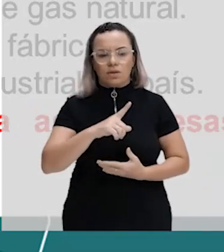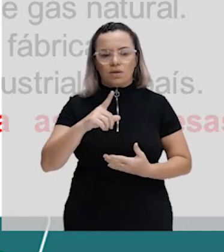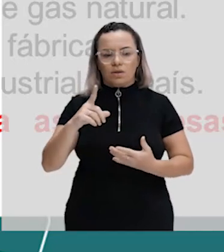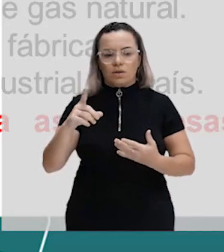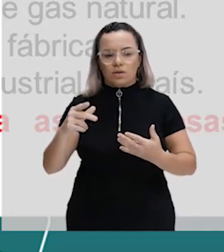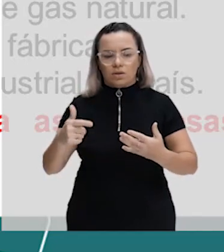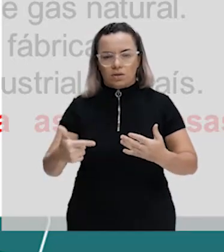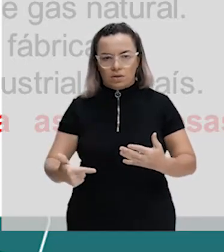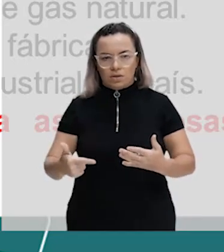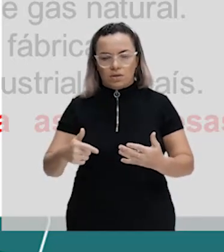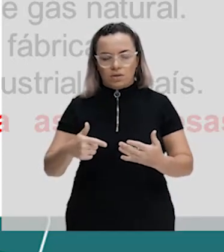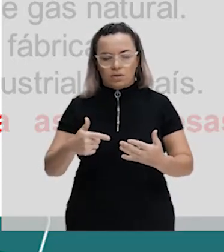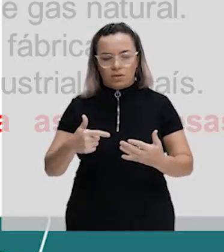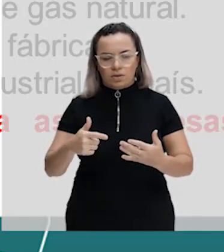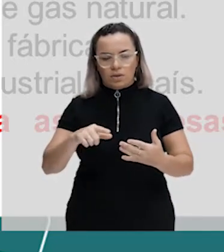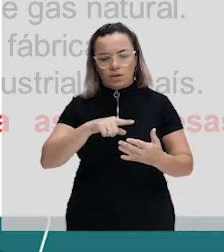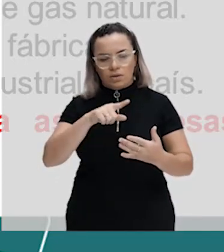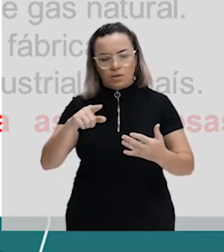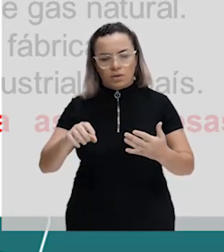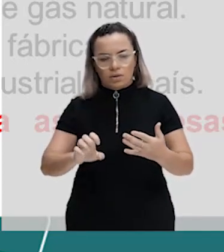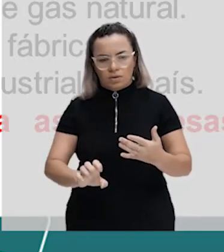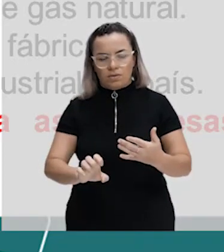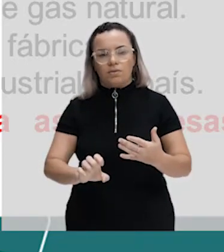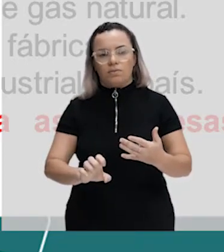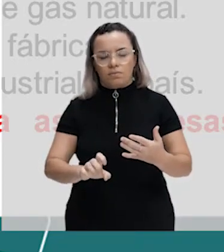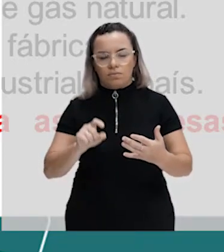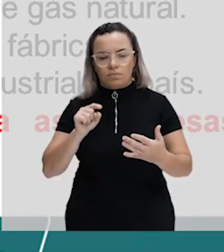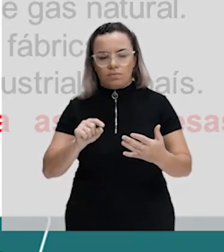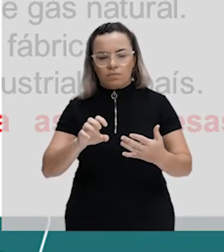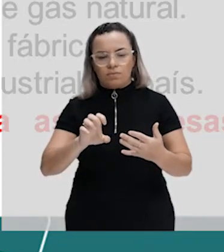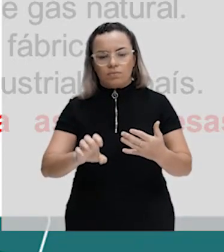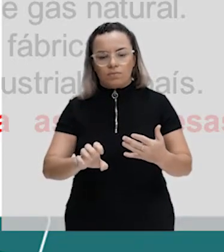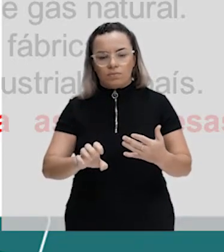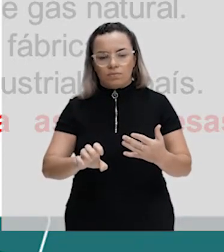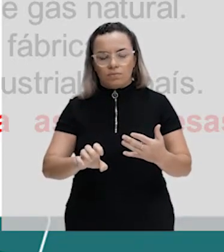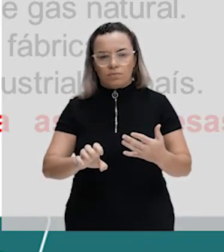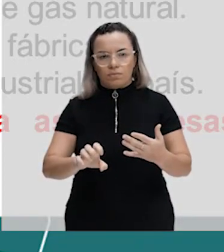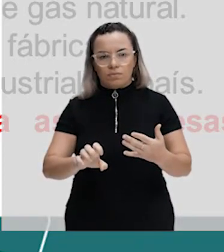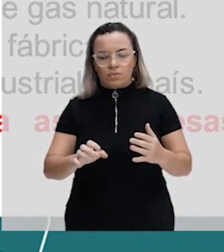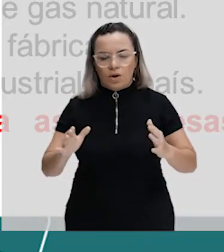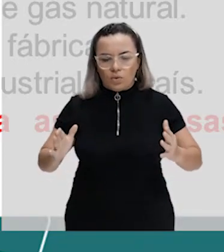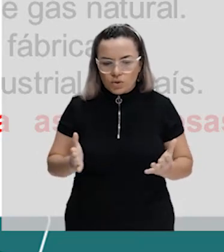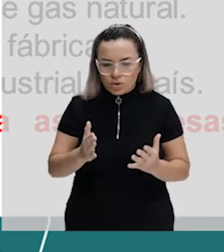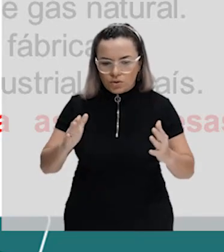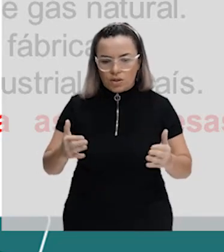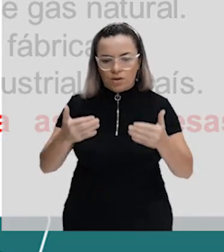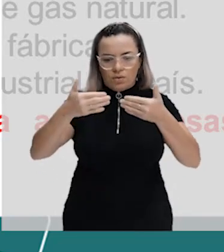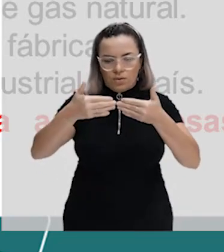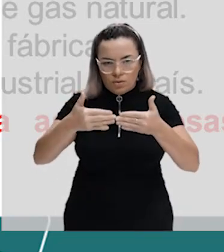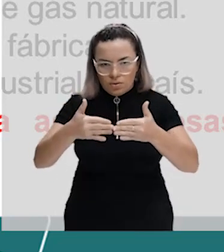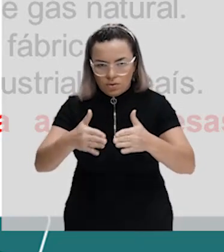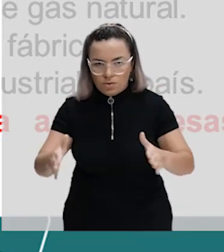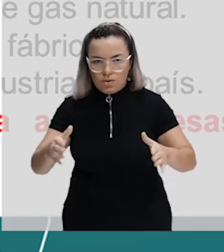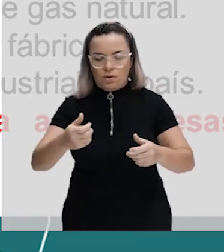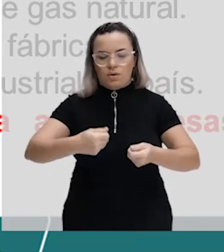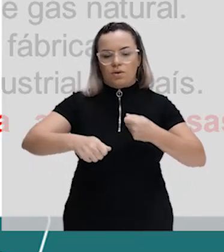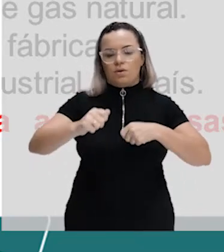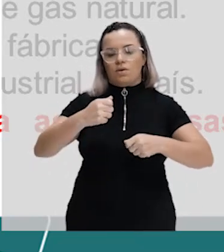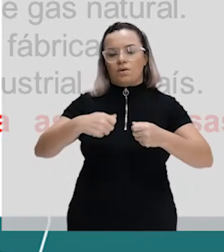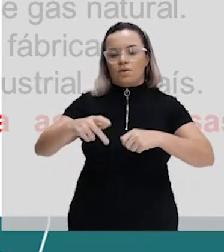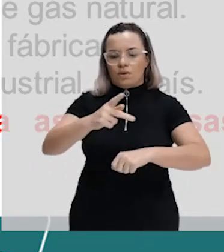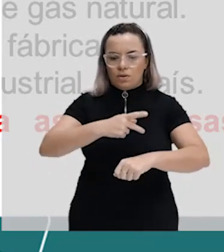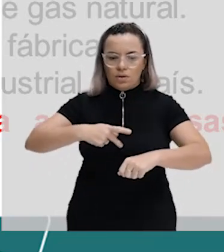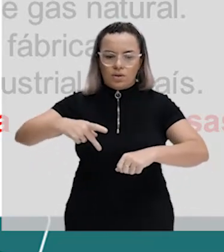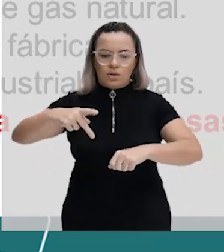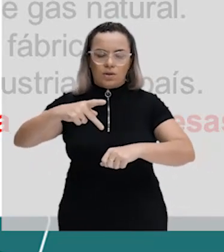nosso gabarito, é a letra E, né? Pela promoção da abertura econômica do país para as empresas multinacionais,